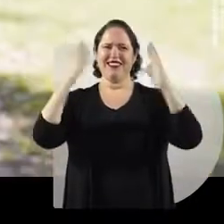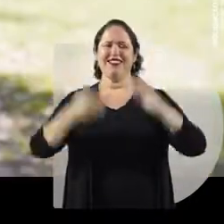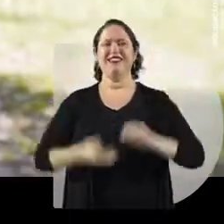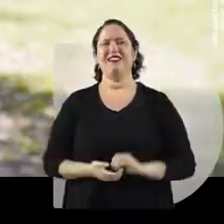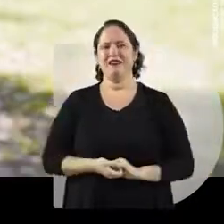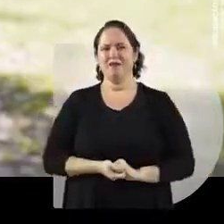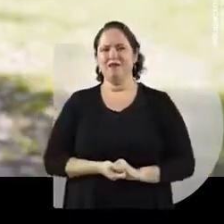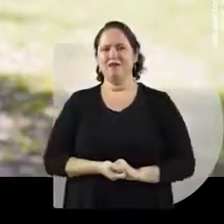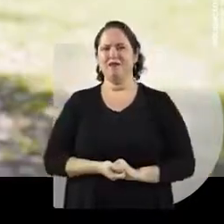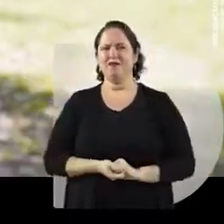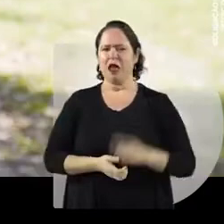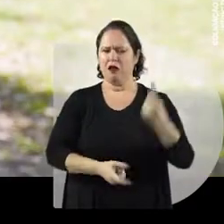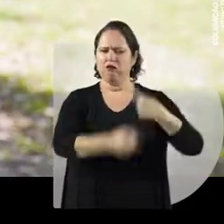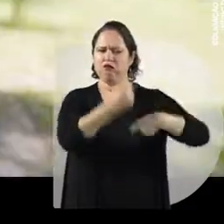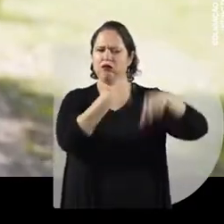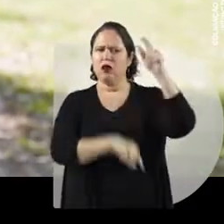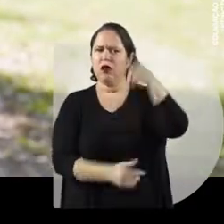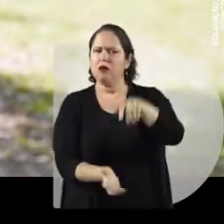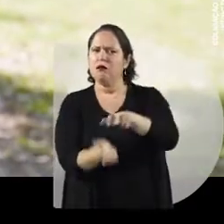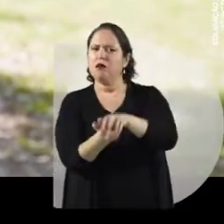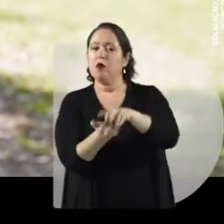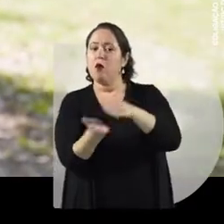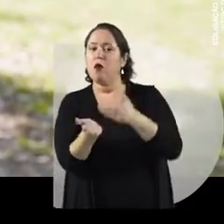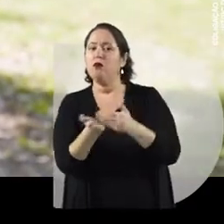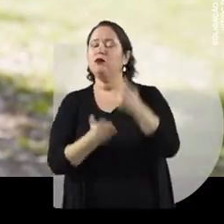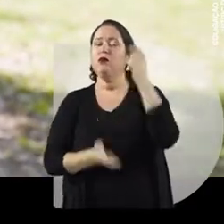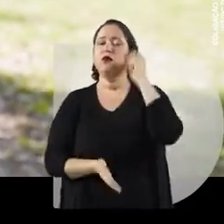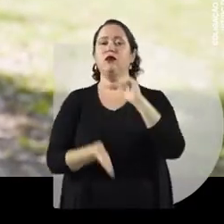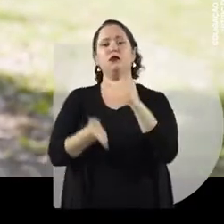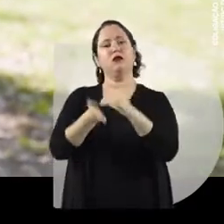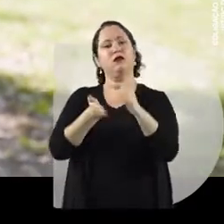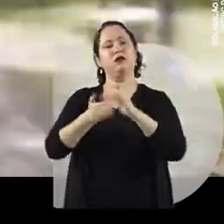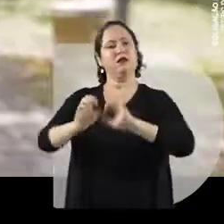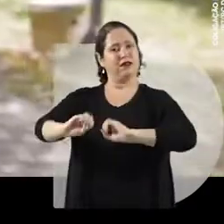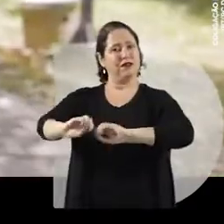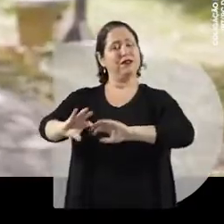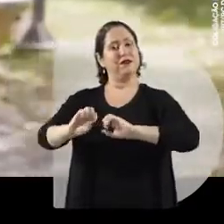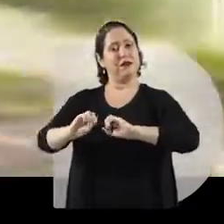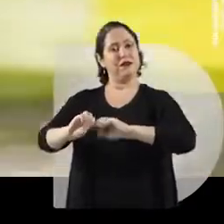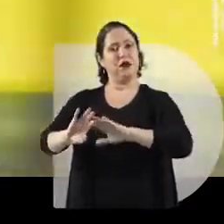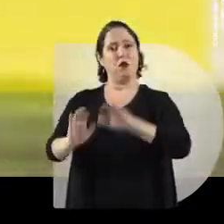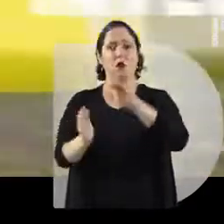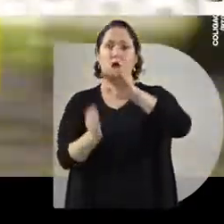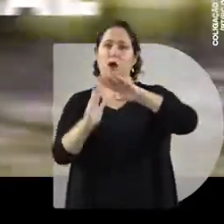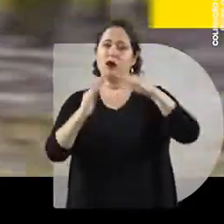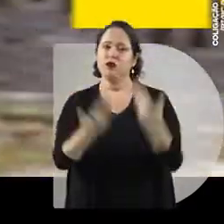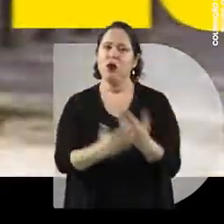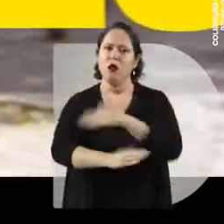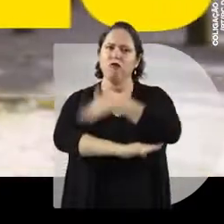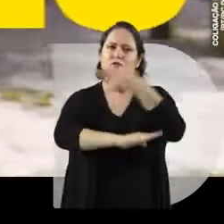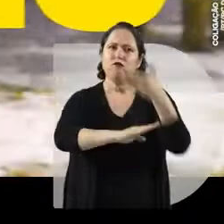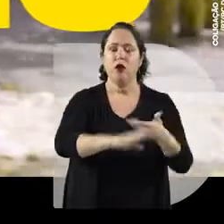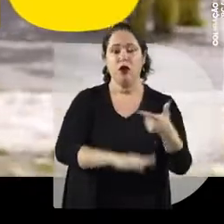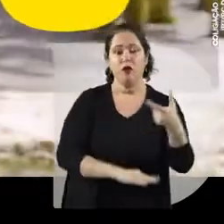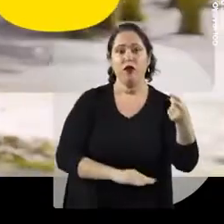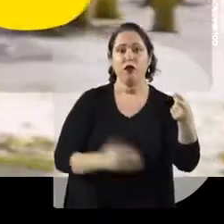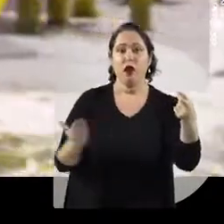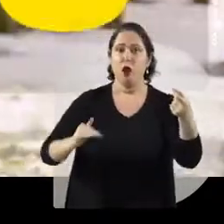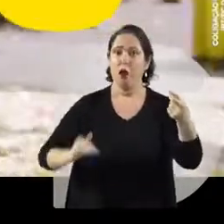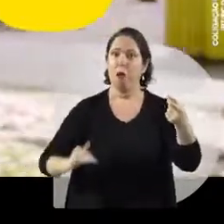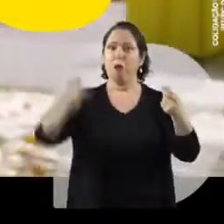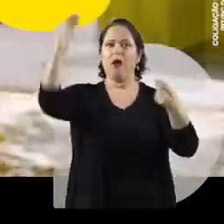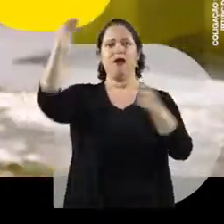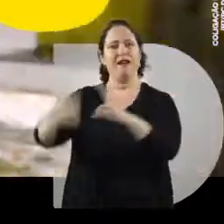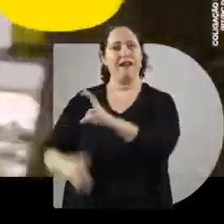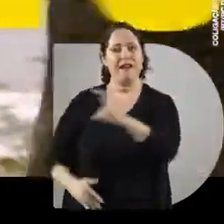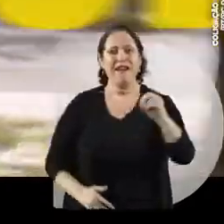A revolução no ensino de Pernambuco começou com Danilo, secretário de Educação. Escolas em tempo integral eram 20. Hoje são